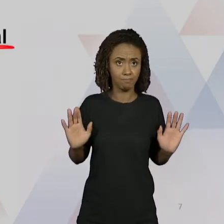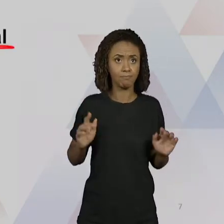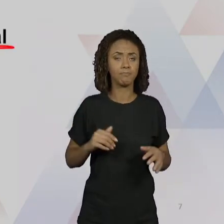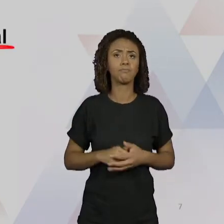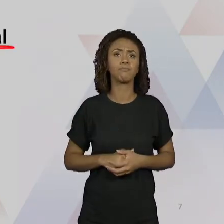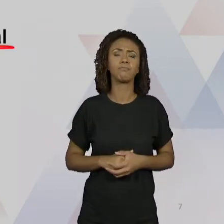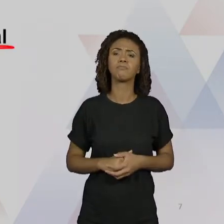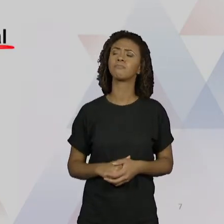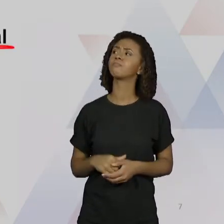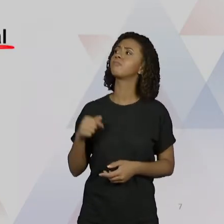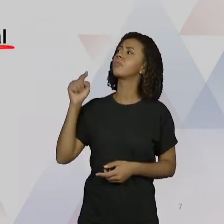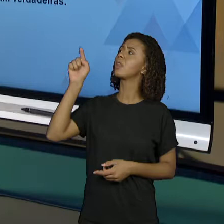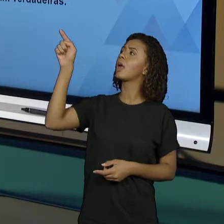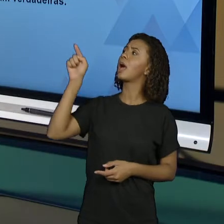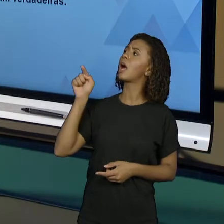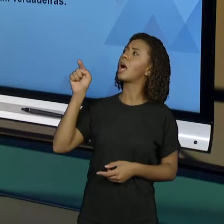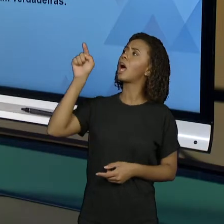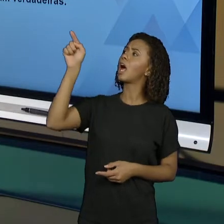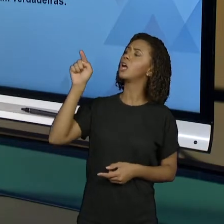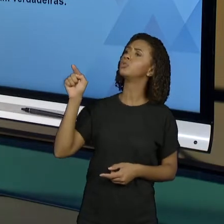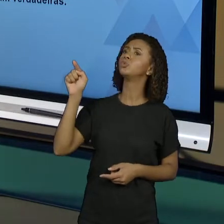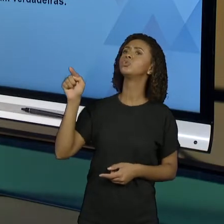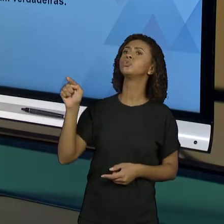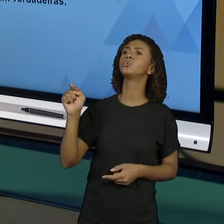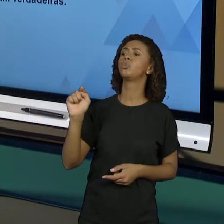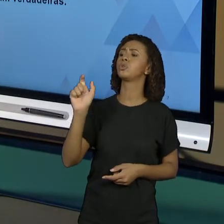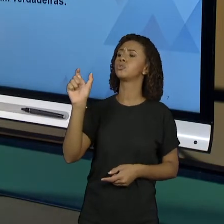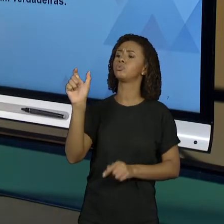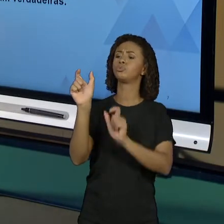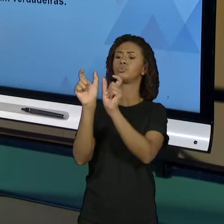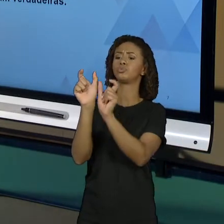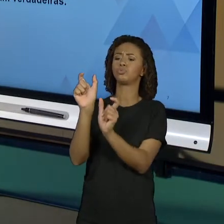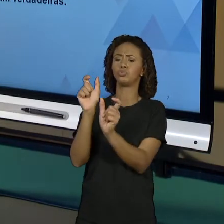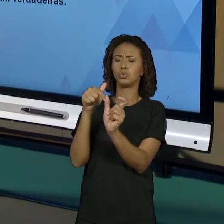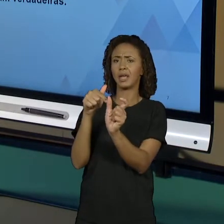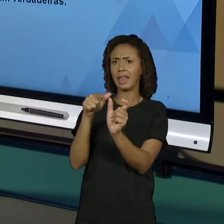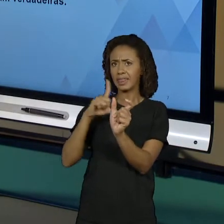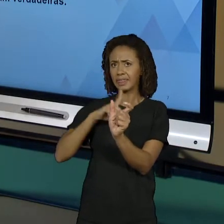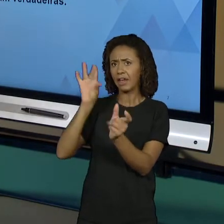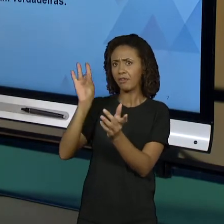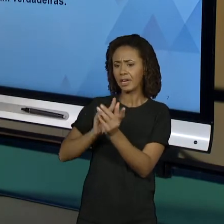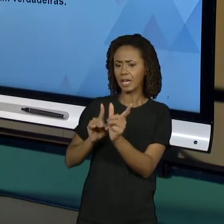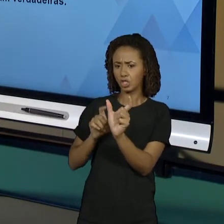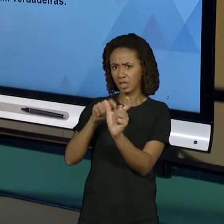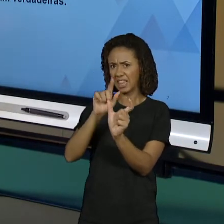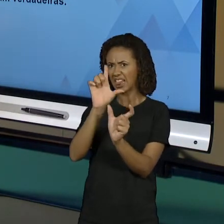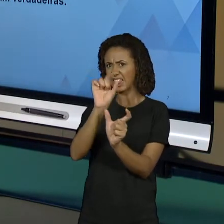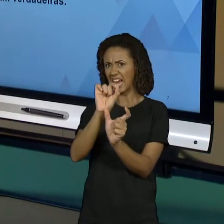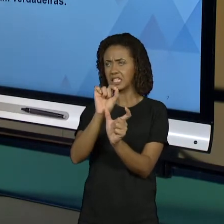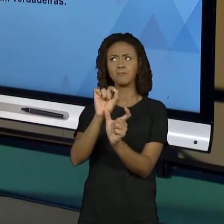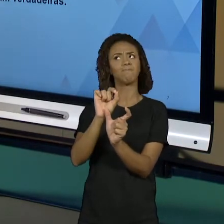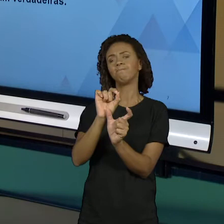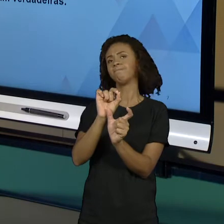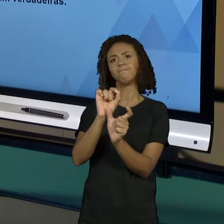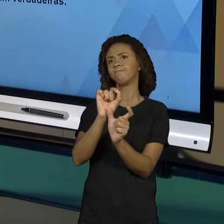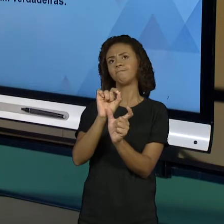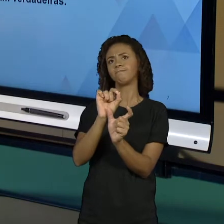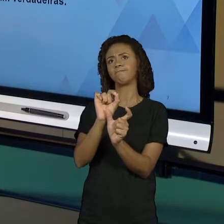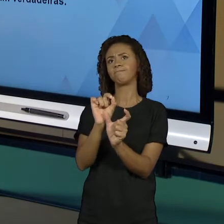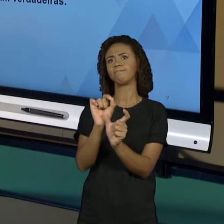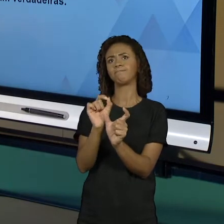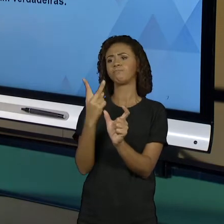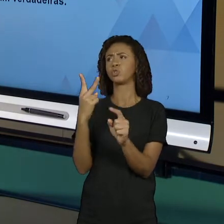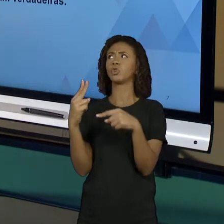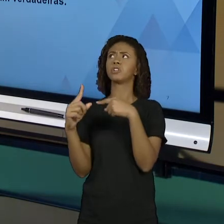ambas as operações são verdadeiras. Na base 10, com certeza não. 2 mais 4 igual a 6, tudo bem. Mas 2 vezes 4 na base 10 dá